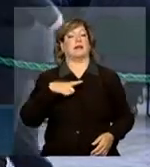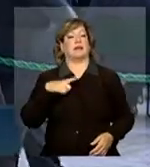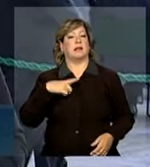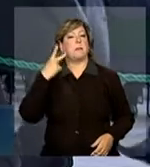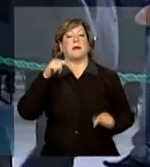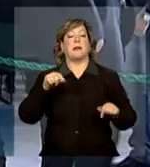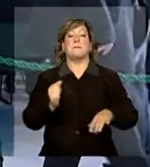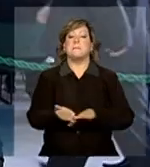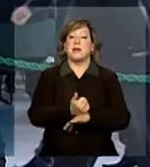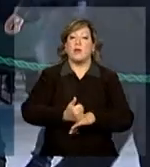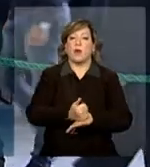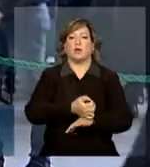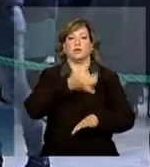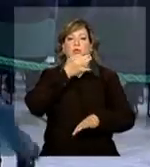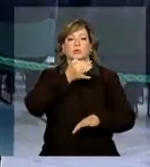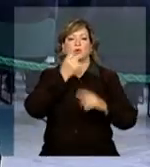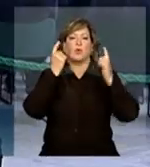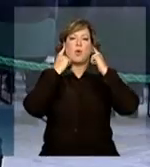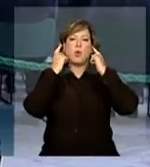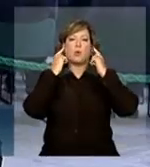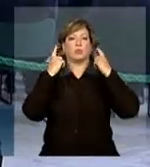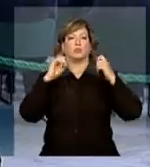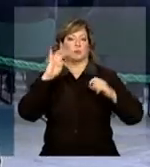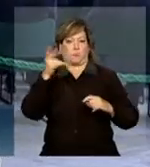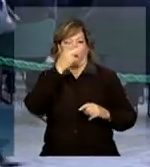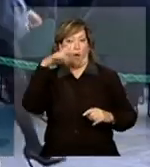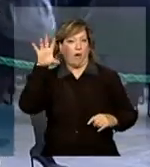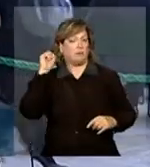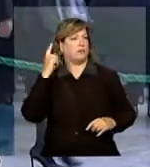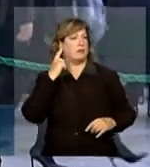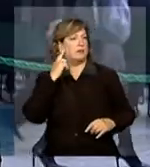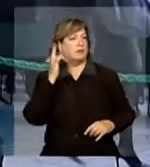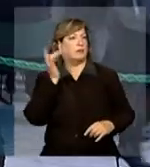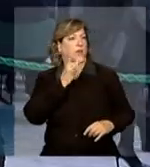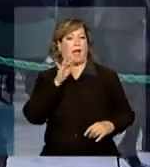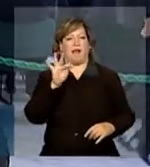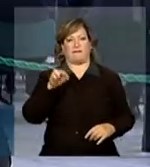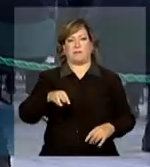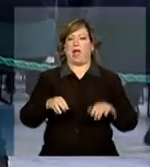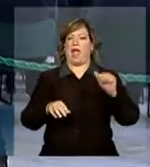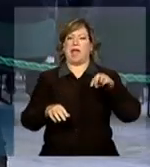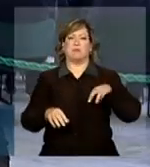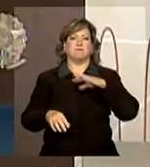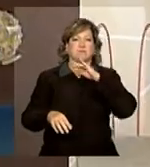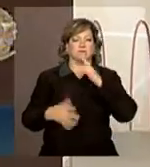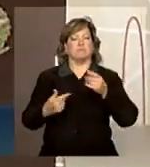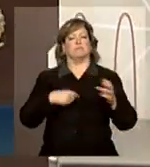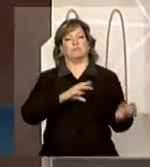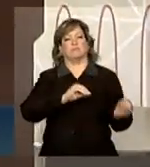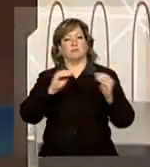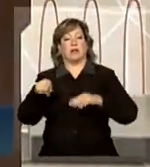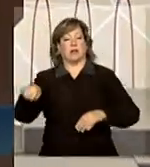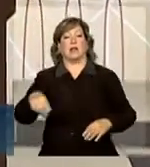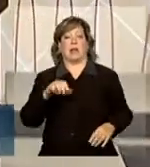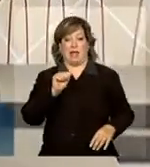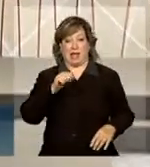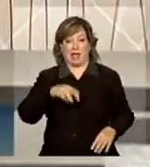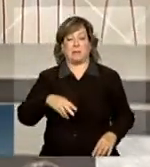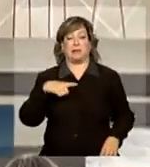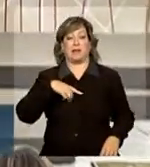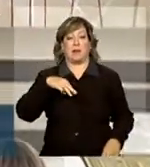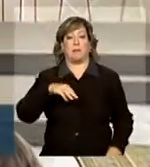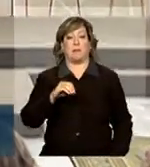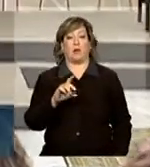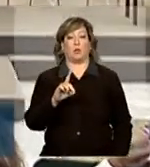melhorar a qualidade da transmissão dessas rádios. As AMs têm modulação de